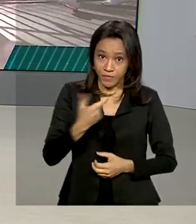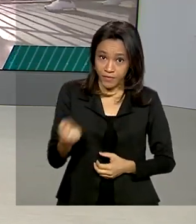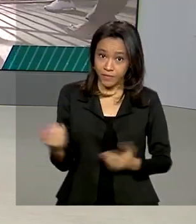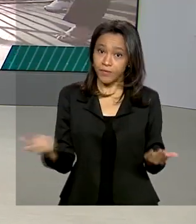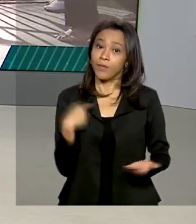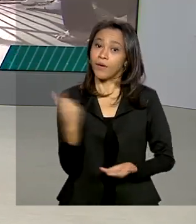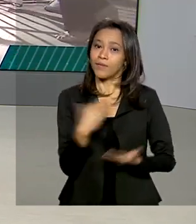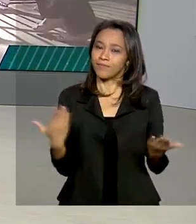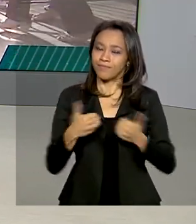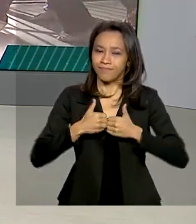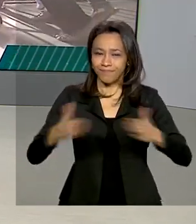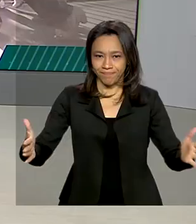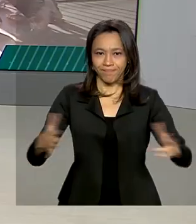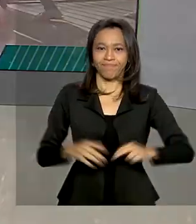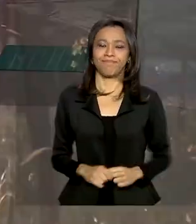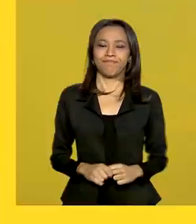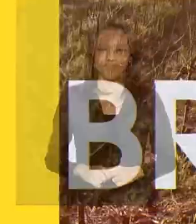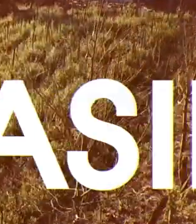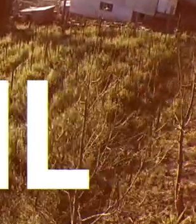Brasil em Dia começa agora.